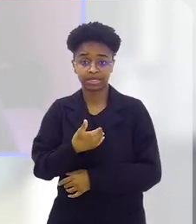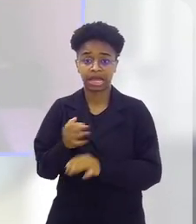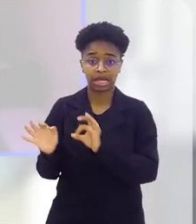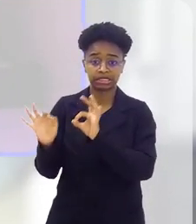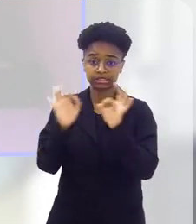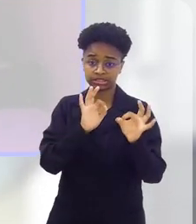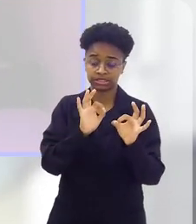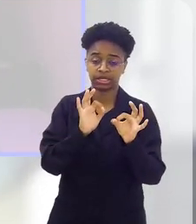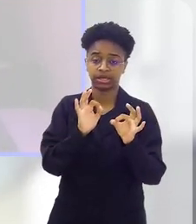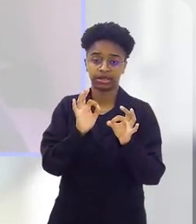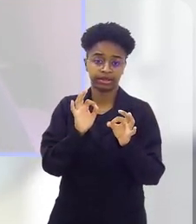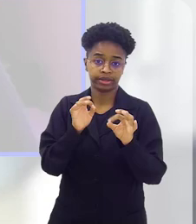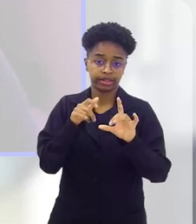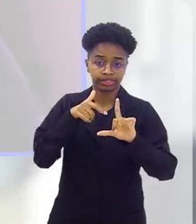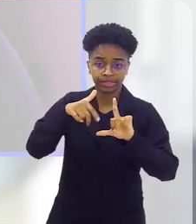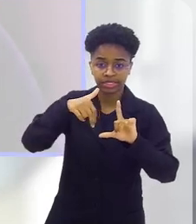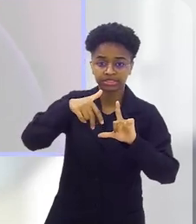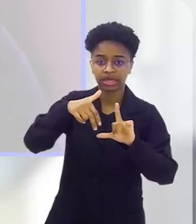ela me pede para ver desenho,